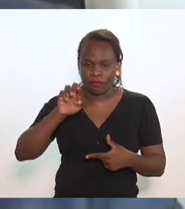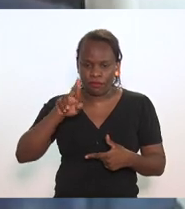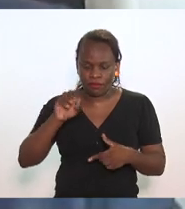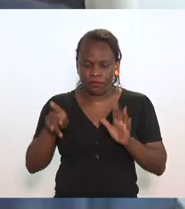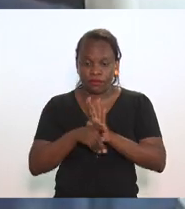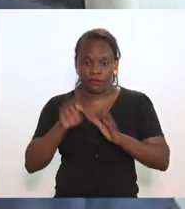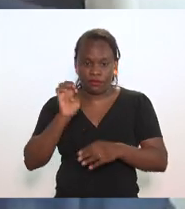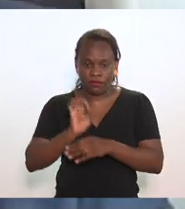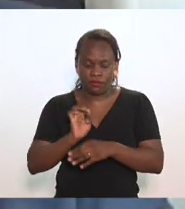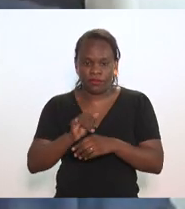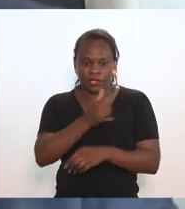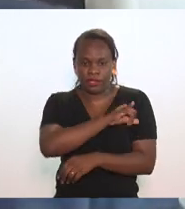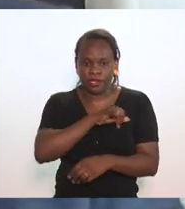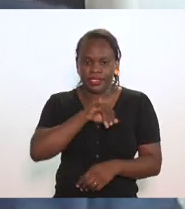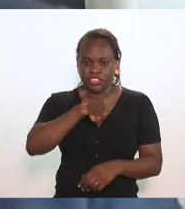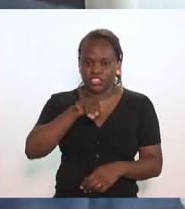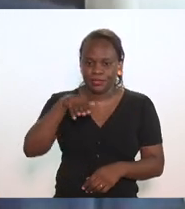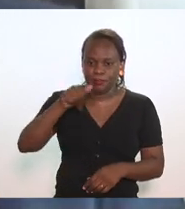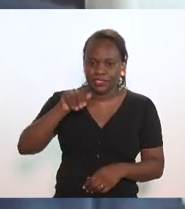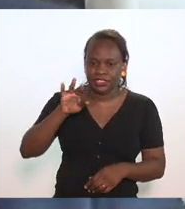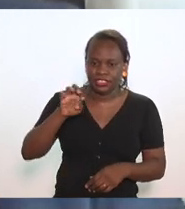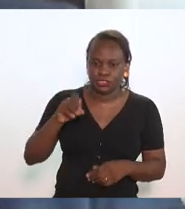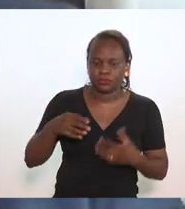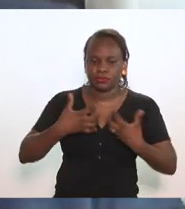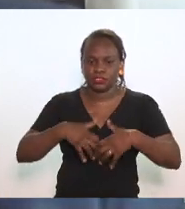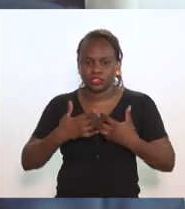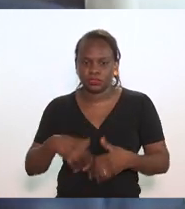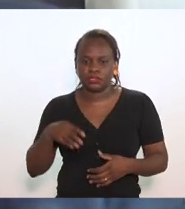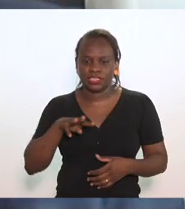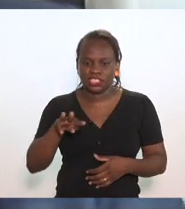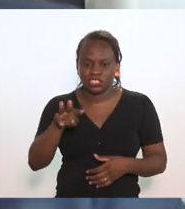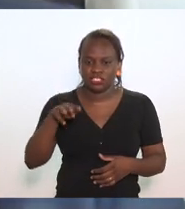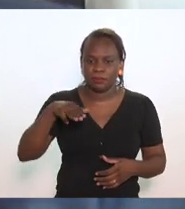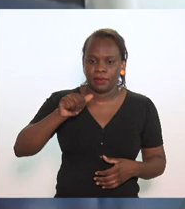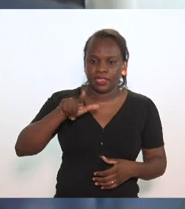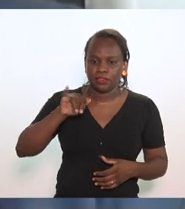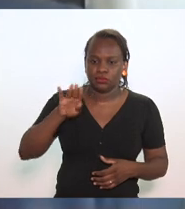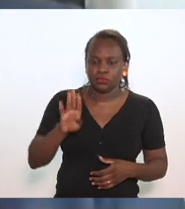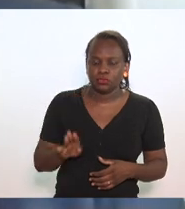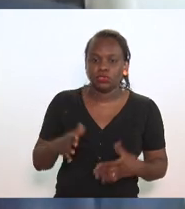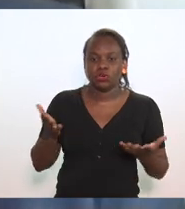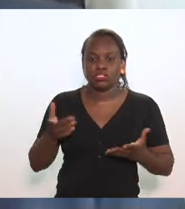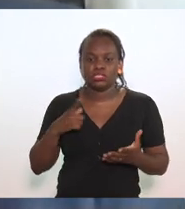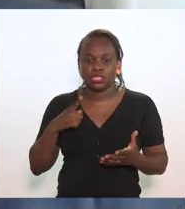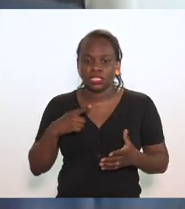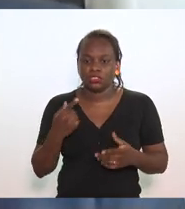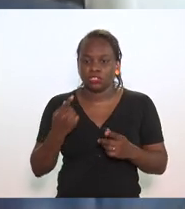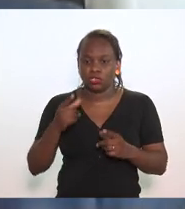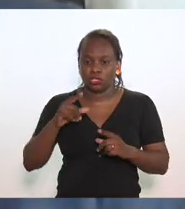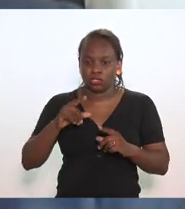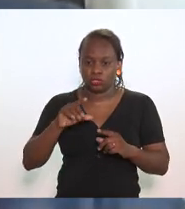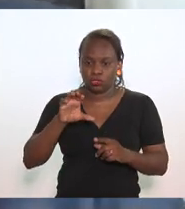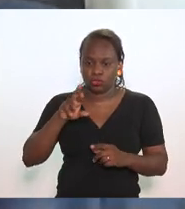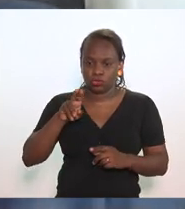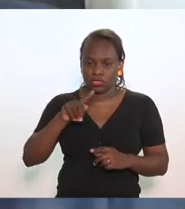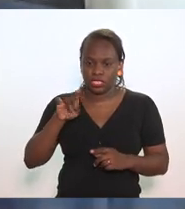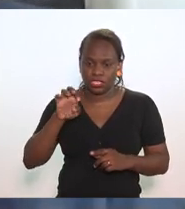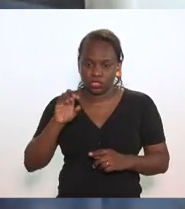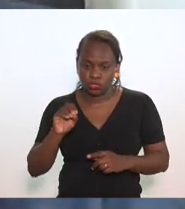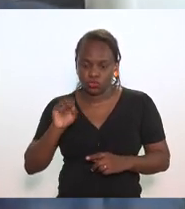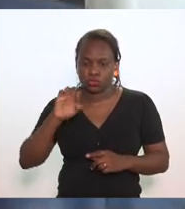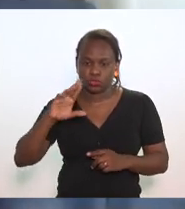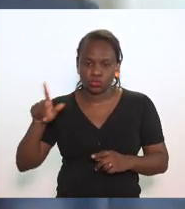Janeiro, como Jota Macedo, Petrópolis, Marilu, Três Rios, e hoje sobrou o Muinho Cruzeiro do Sul e a Bung